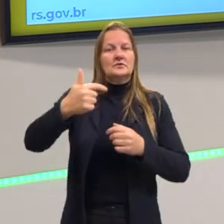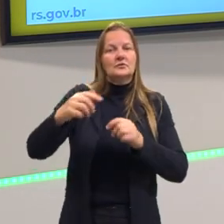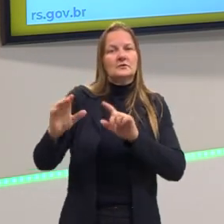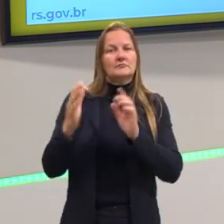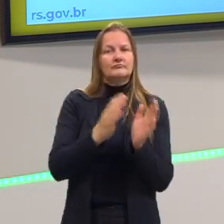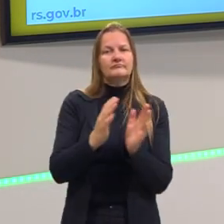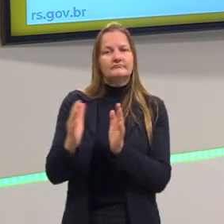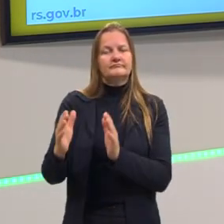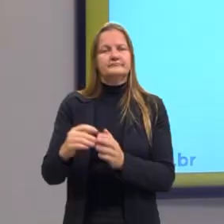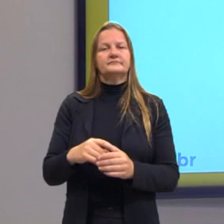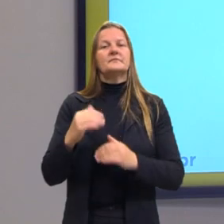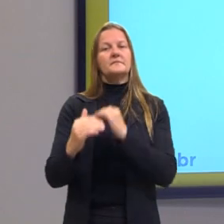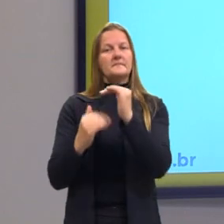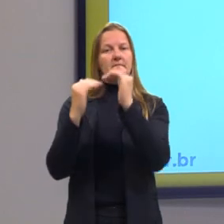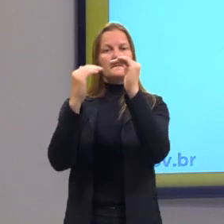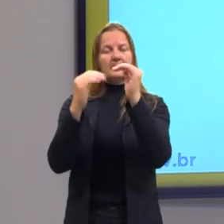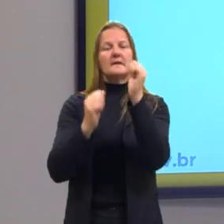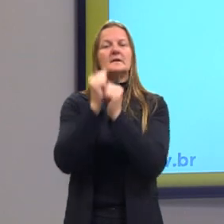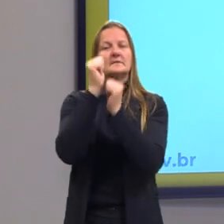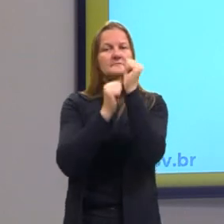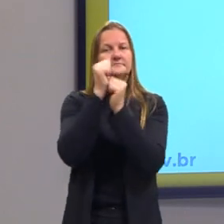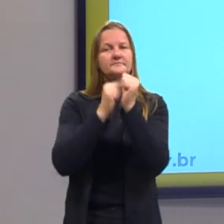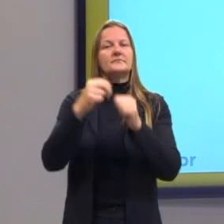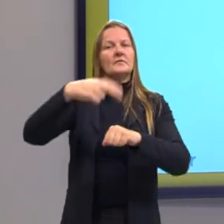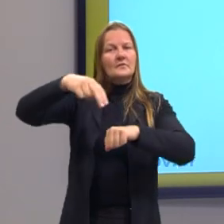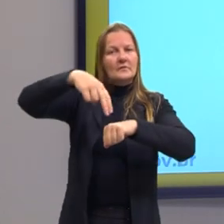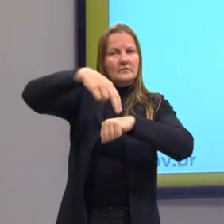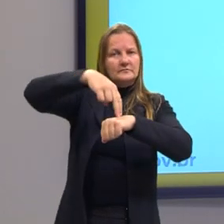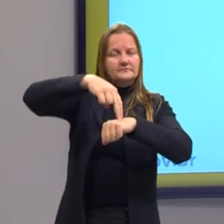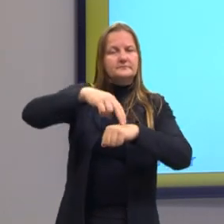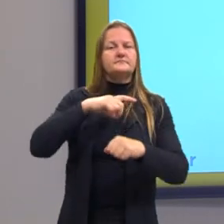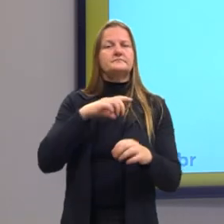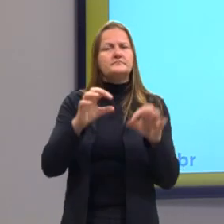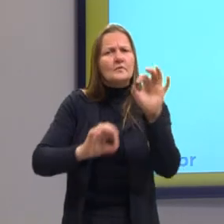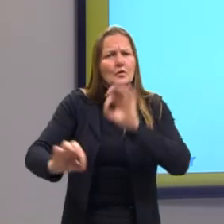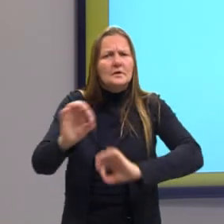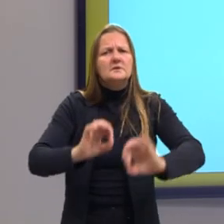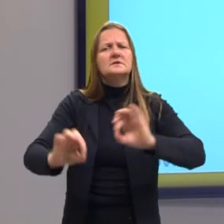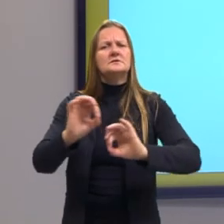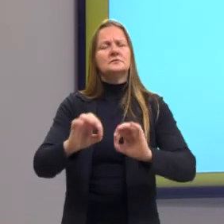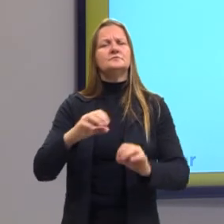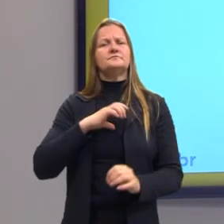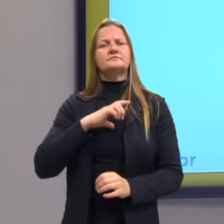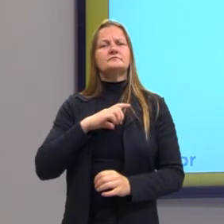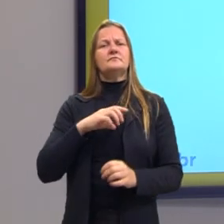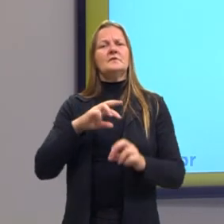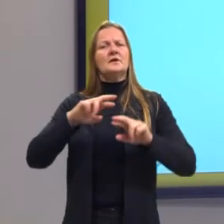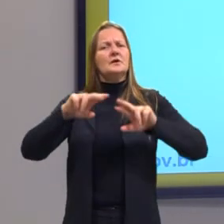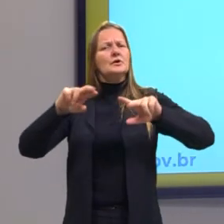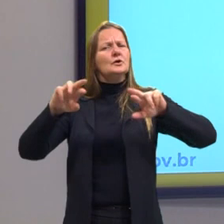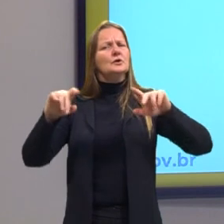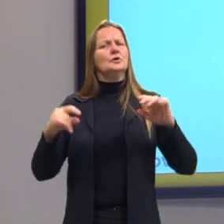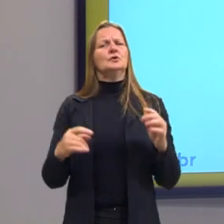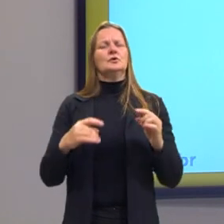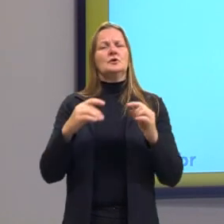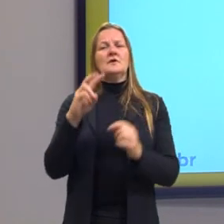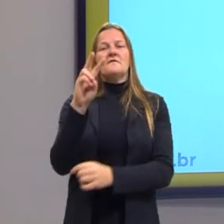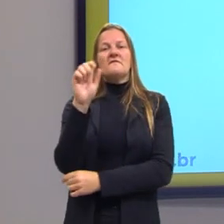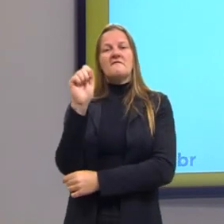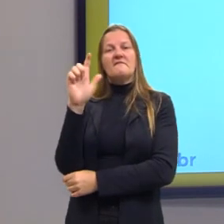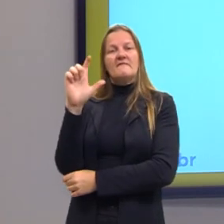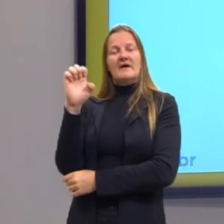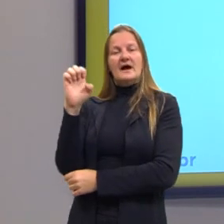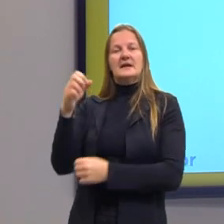Então, aqui há um desenvolvimento da indústria nacional, há uma modernização, a Companhia Cedrúrgica Nacional, a Vale do Rio Doce,